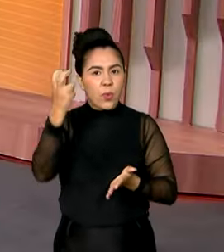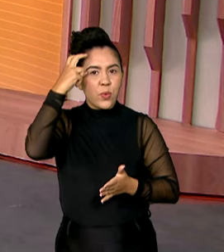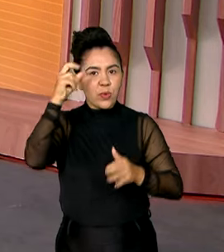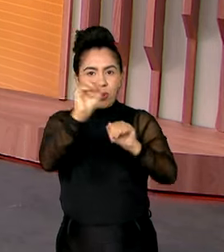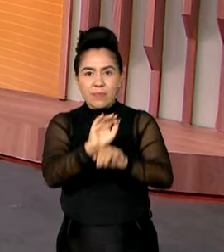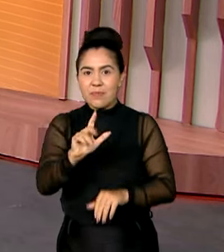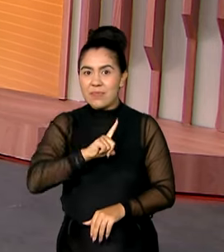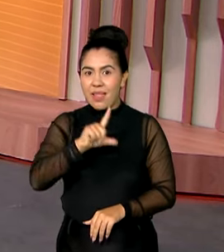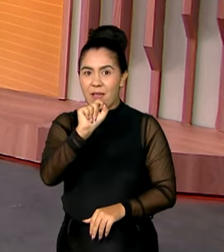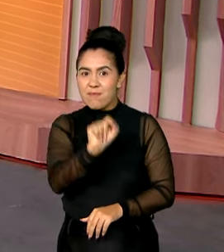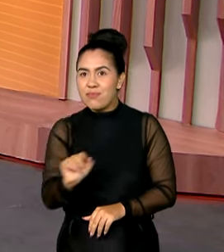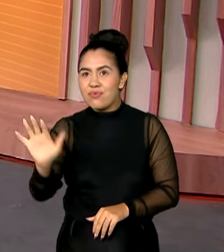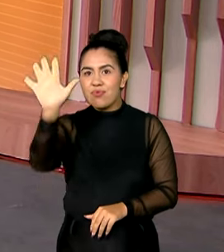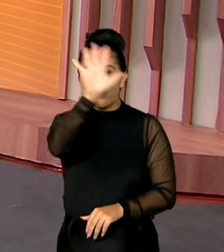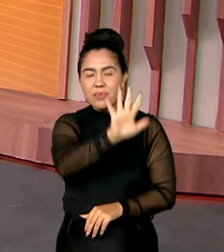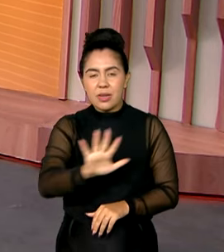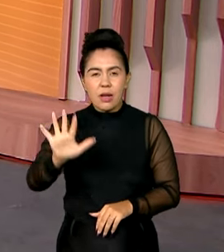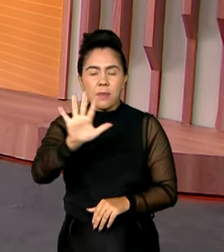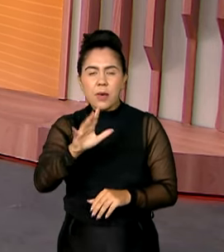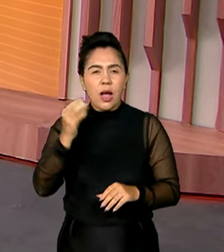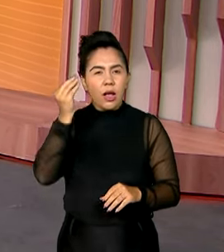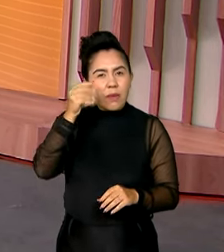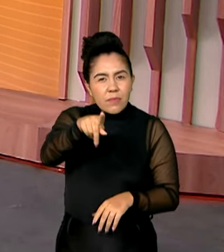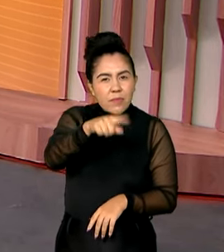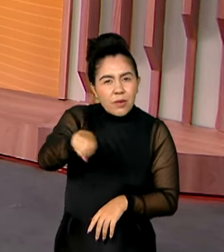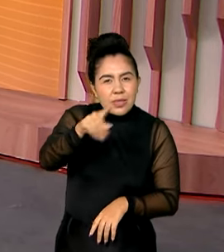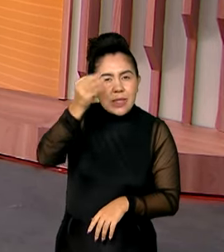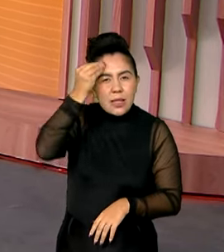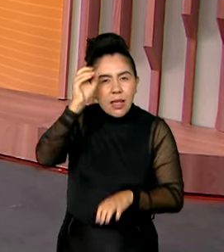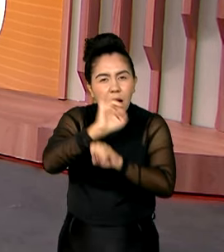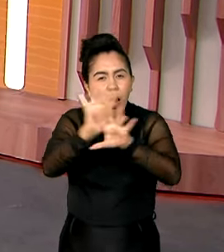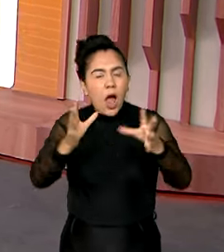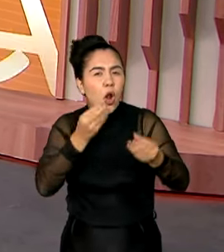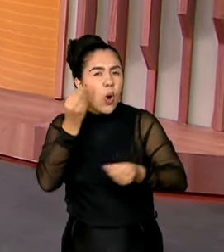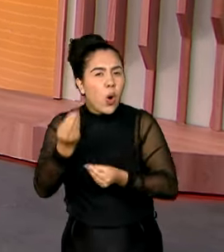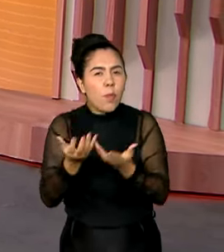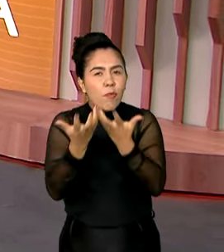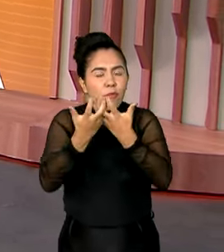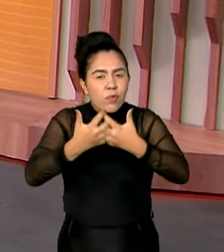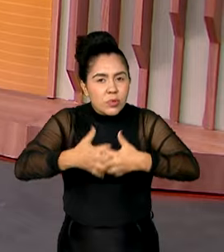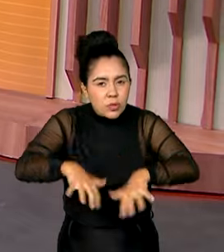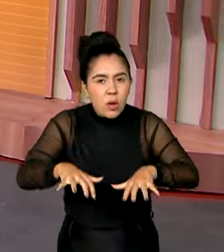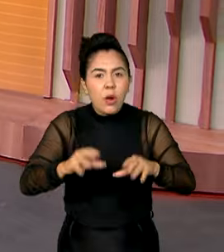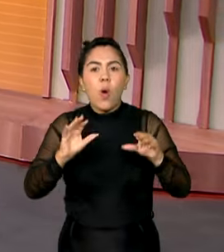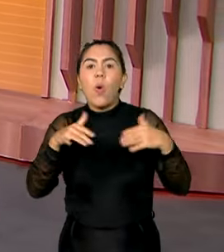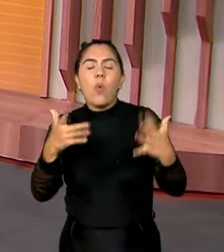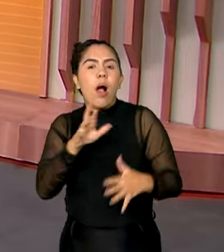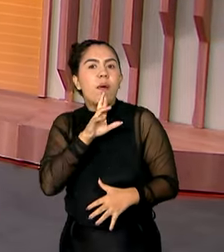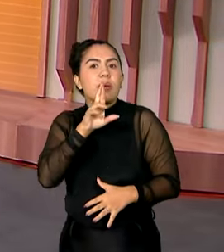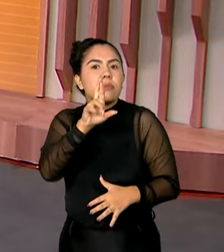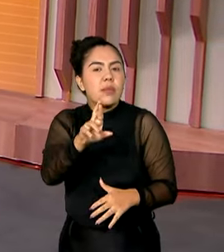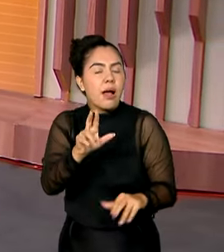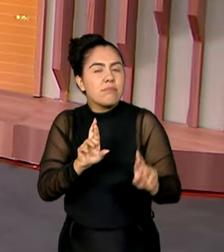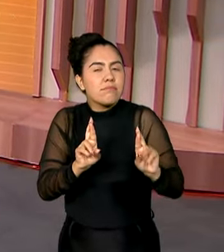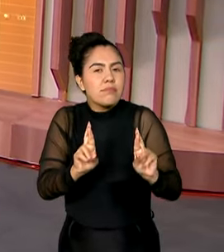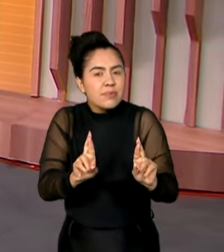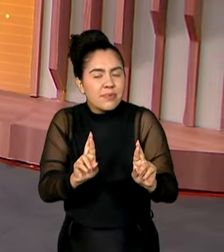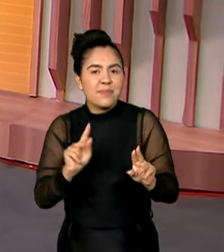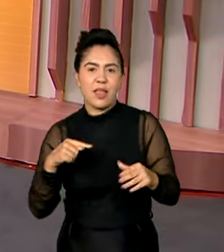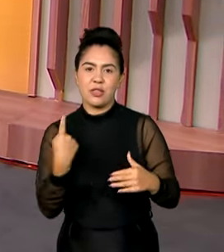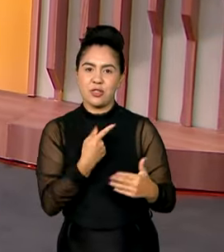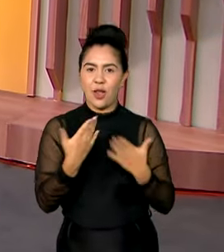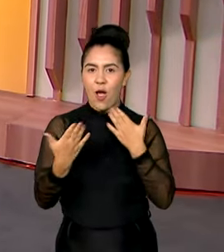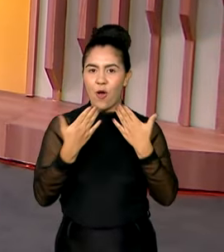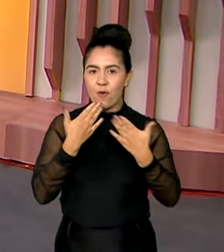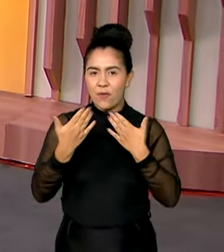Para entender melhor essa iniciativa, saber como ela vai funcionar e quais são os resultados esperados, a gente conversa